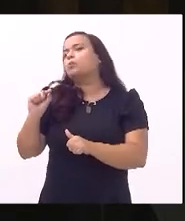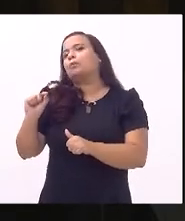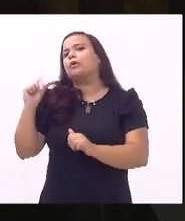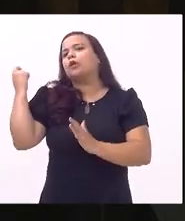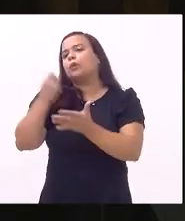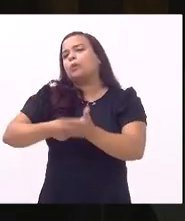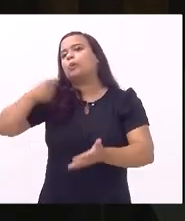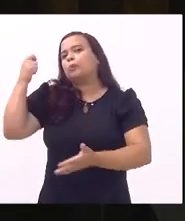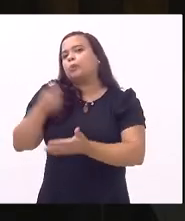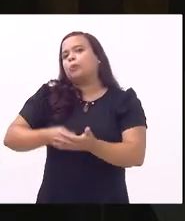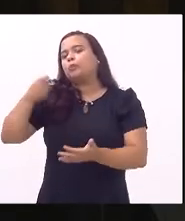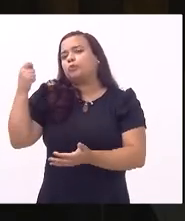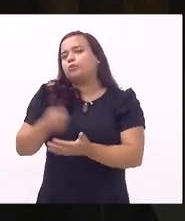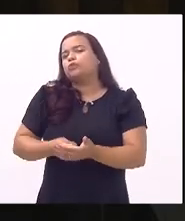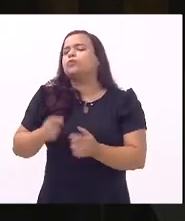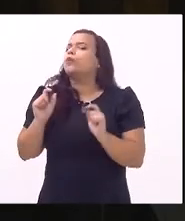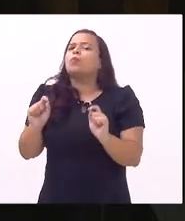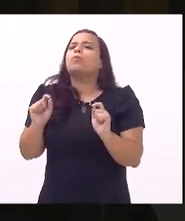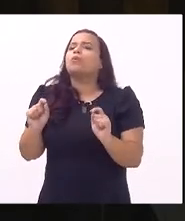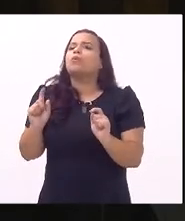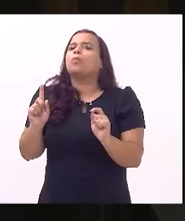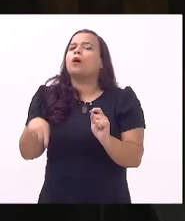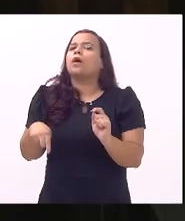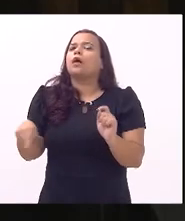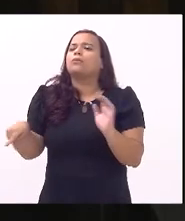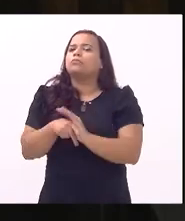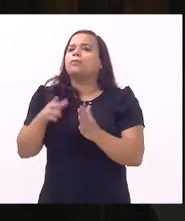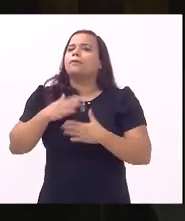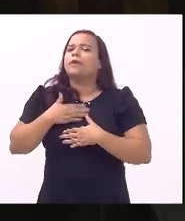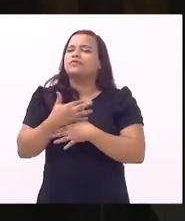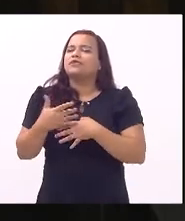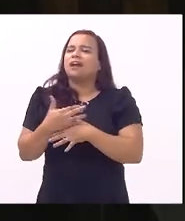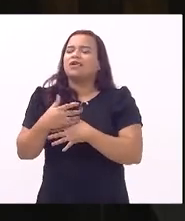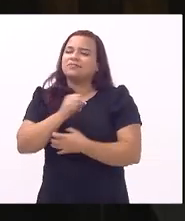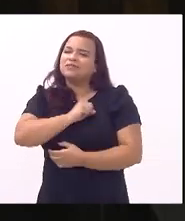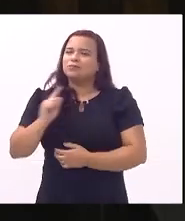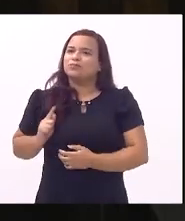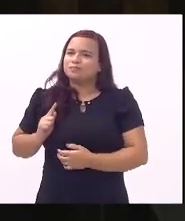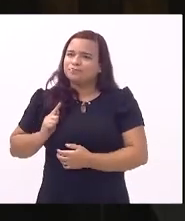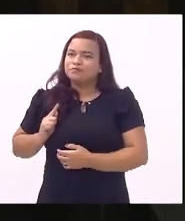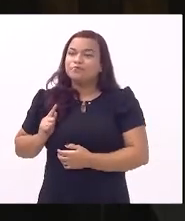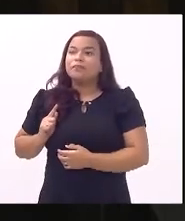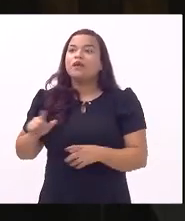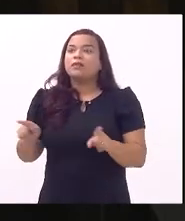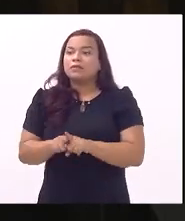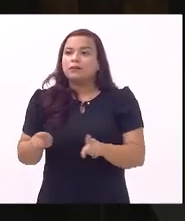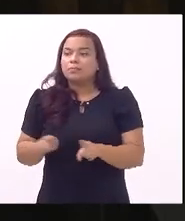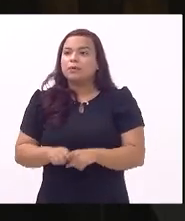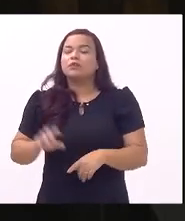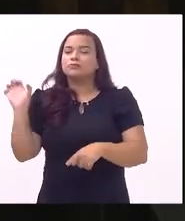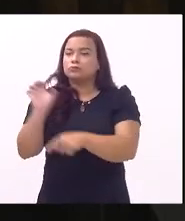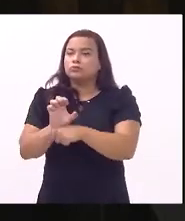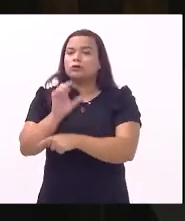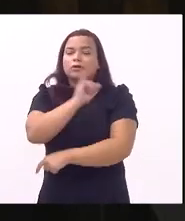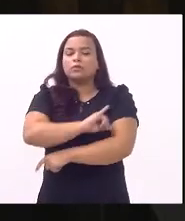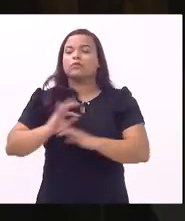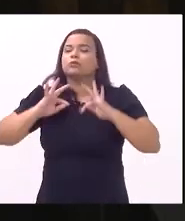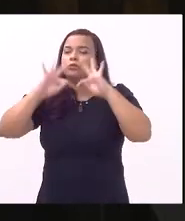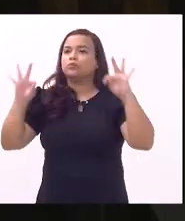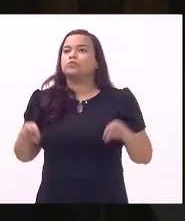lutar pela pelo meu pela minha cidade de São Gonçalo e também por todo o estado do Rio de Janeiro